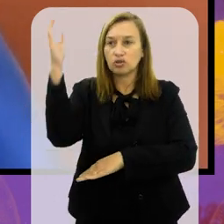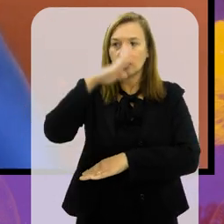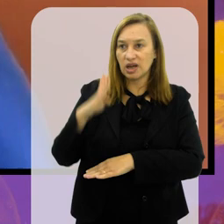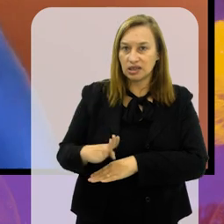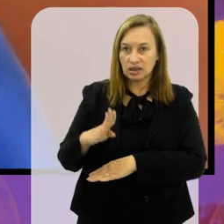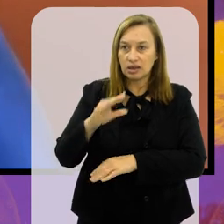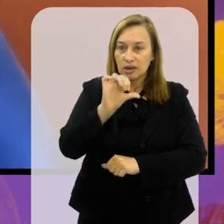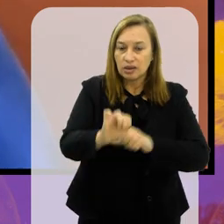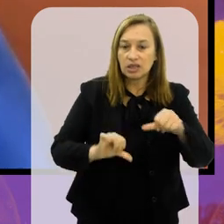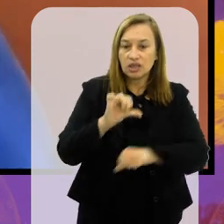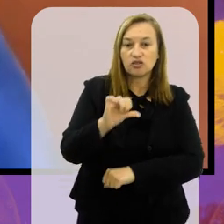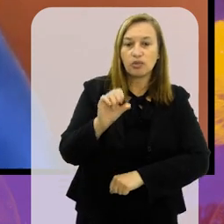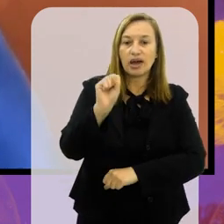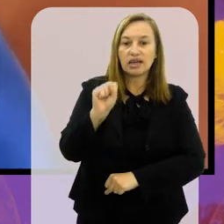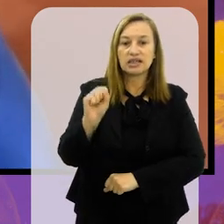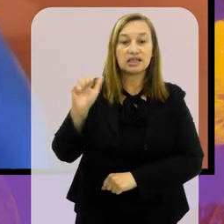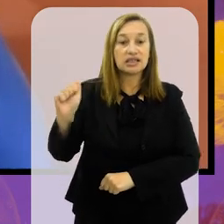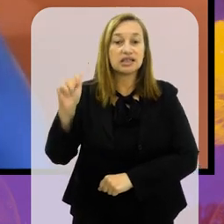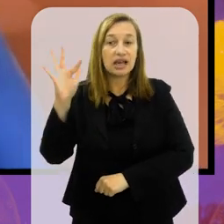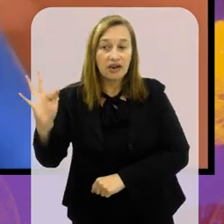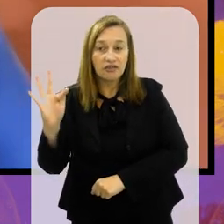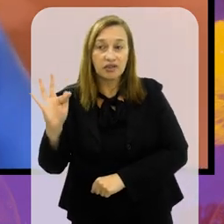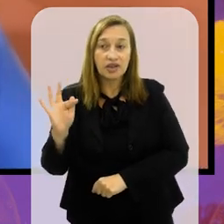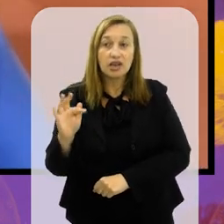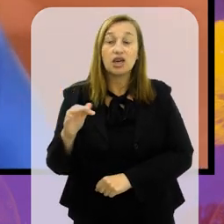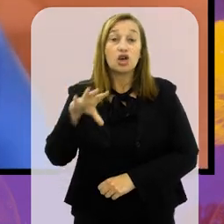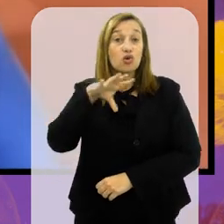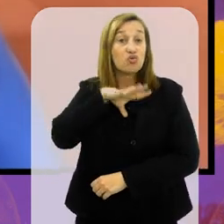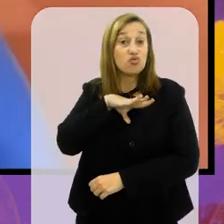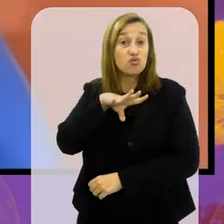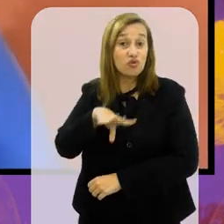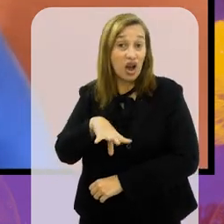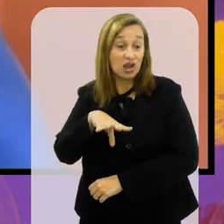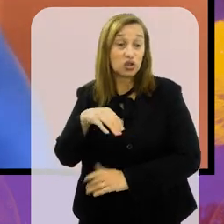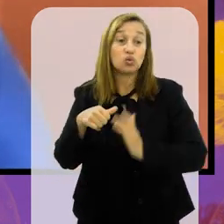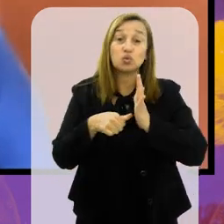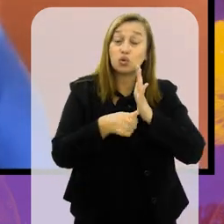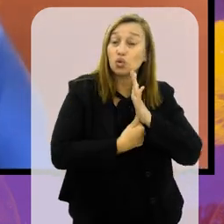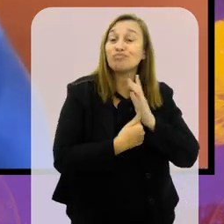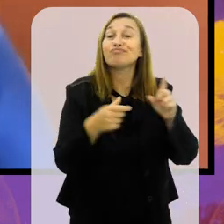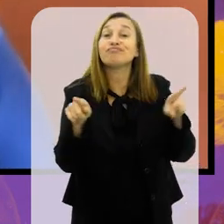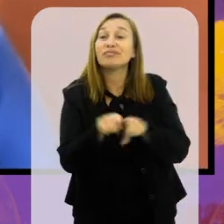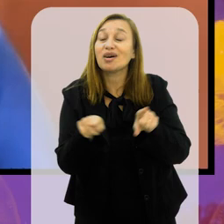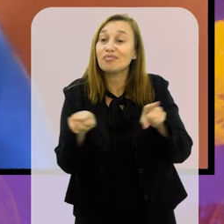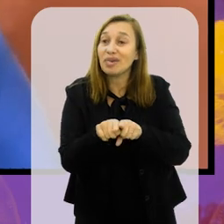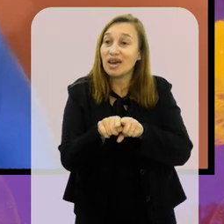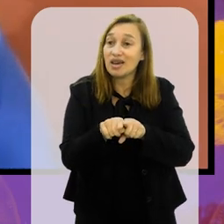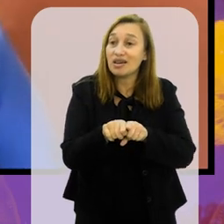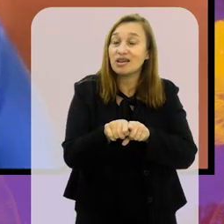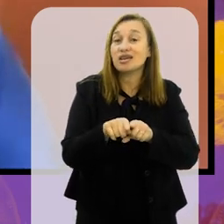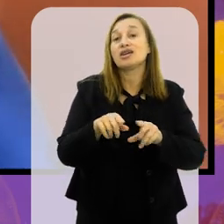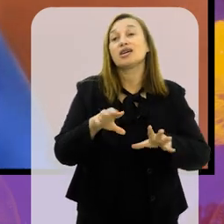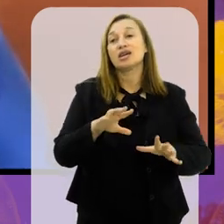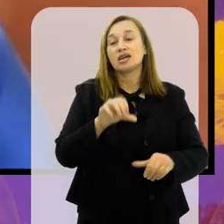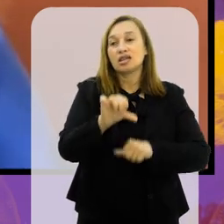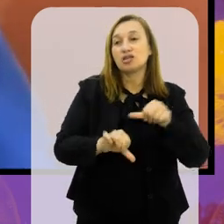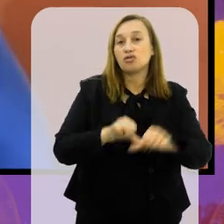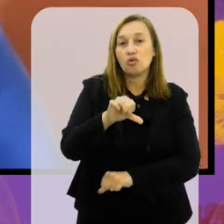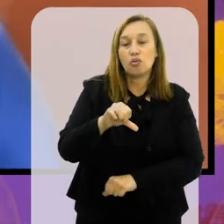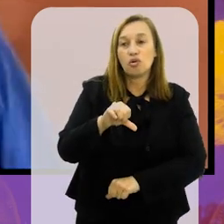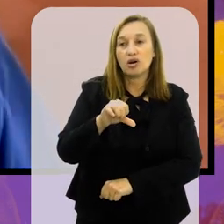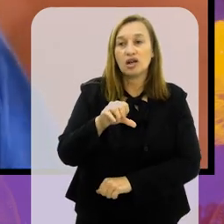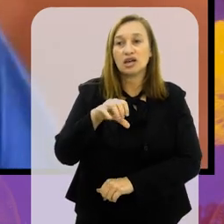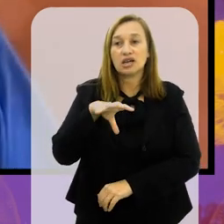do Brasil para virar uma SAF. E o Vasco da Gama, na sequência, também virou uma